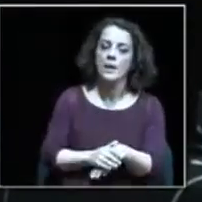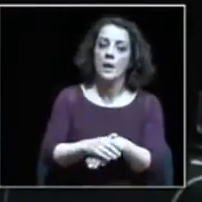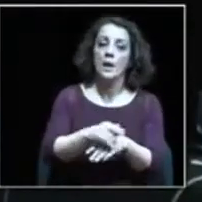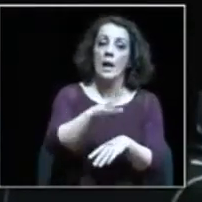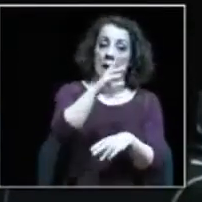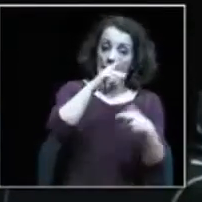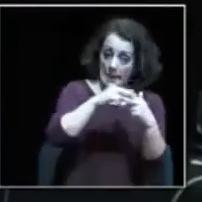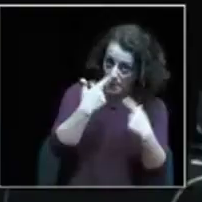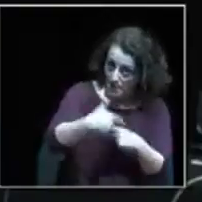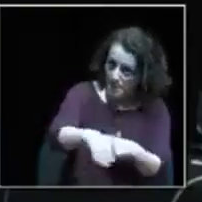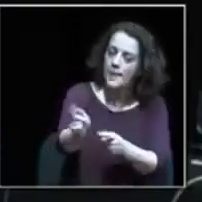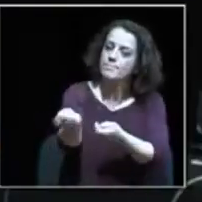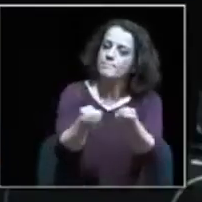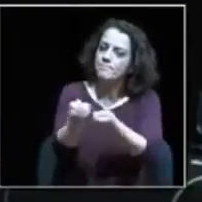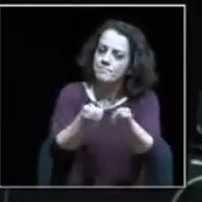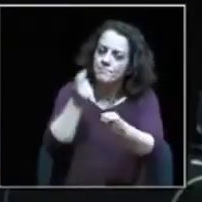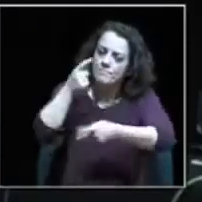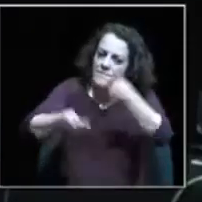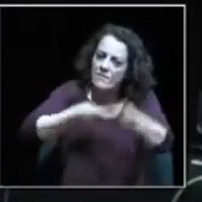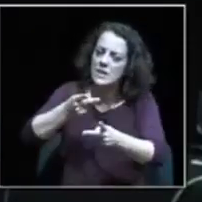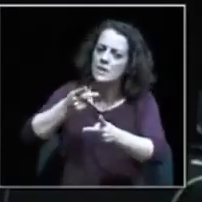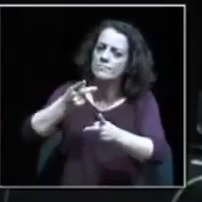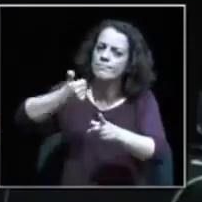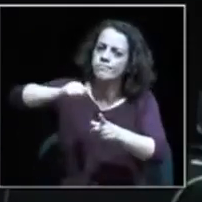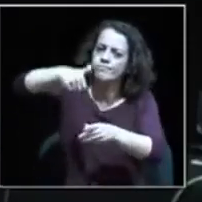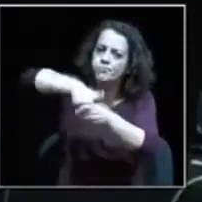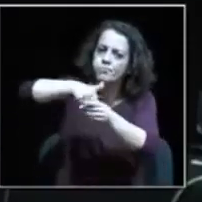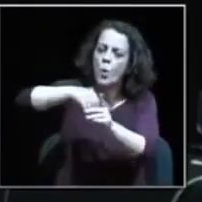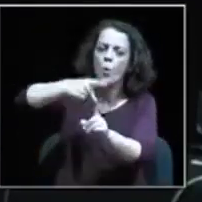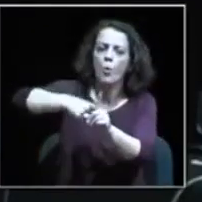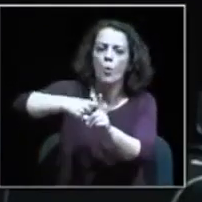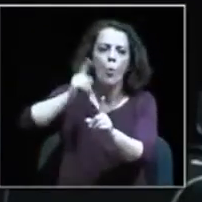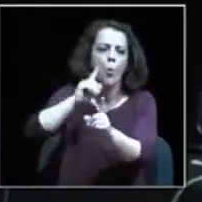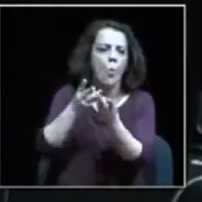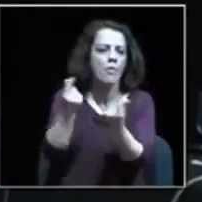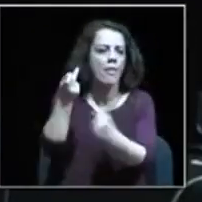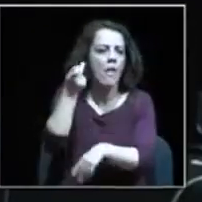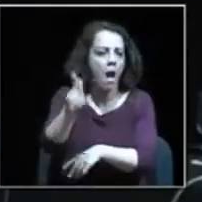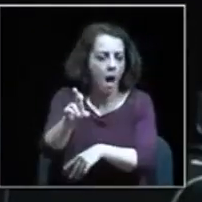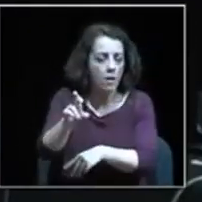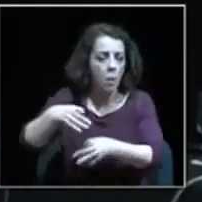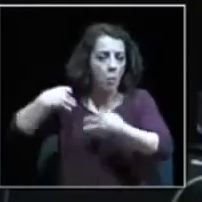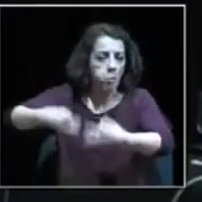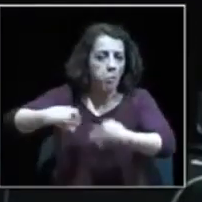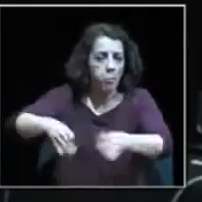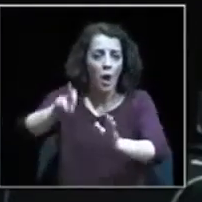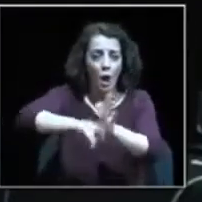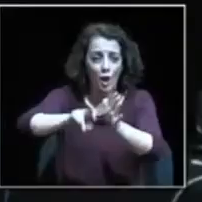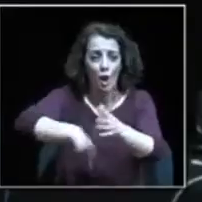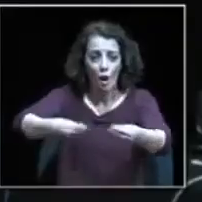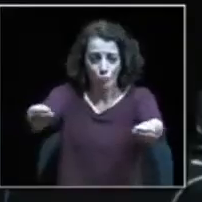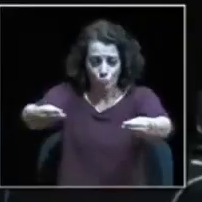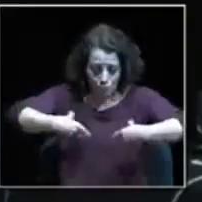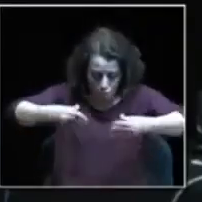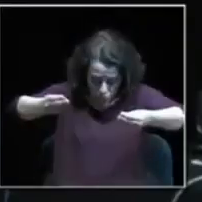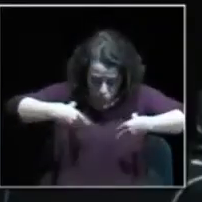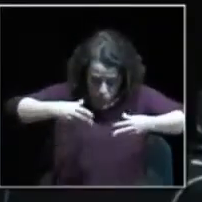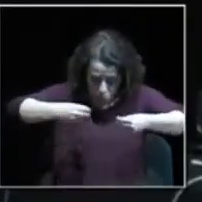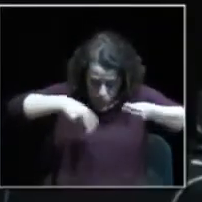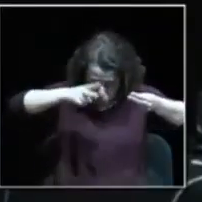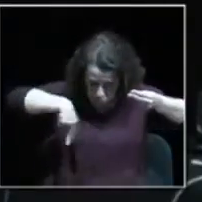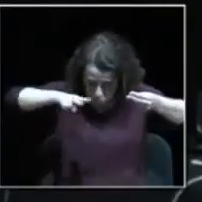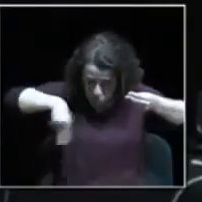interior nos estabelecimentos de ensino sobre sua responsabilidade. Sucessivamente os relatórios que nos são distribuídos não fazem qualquer